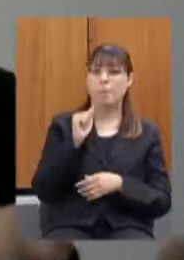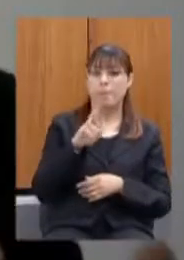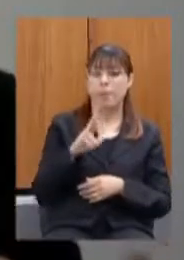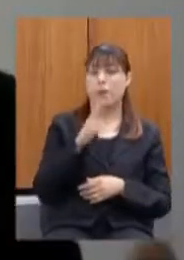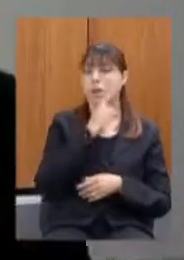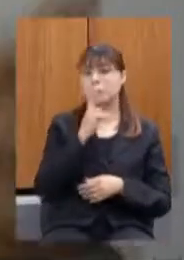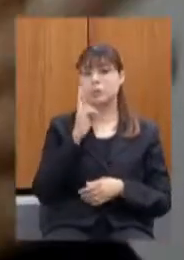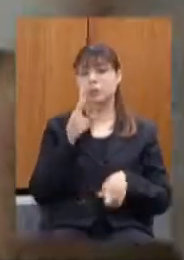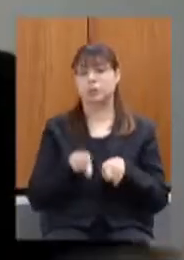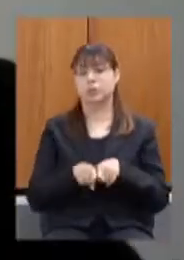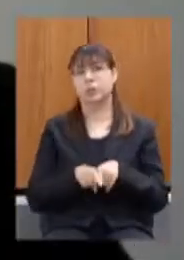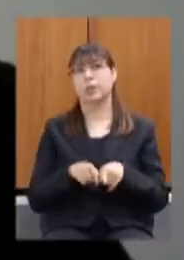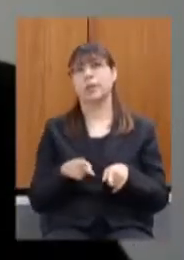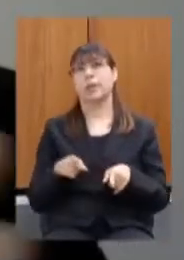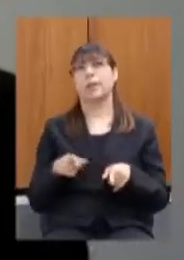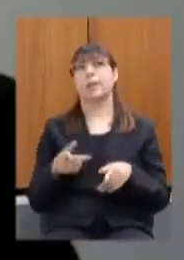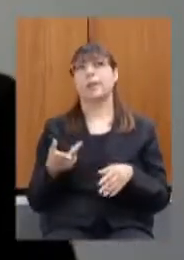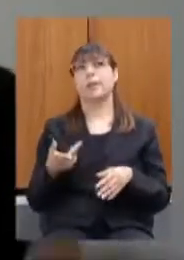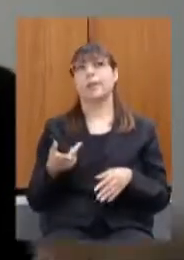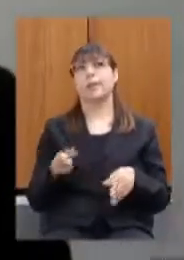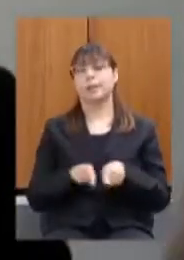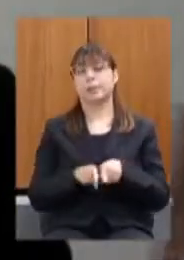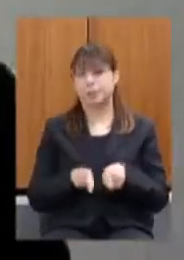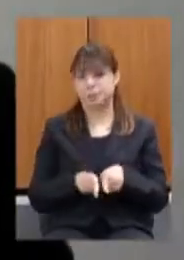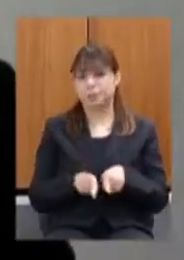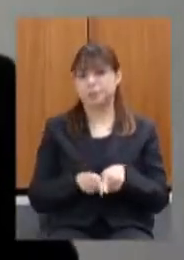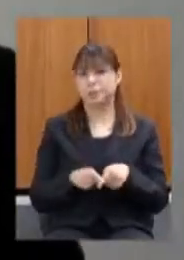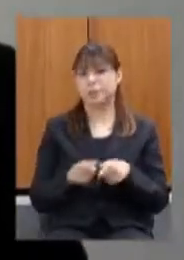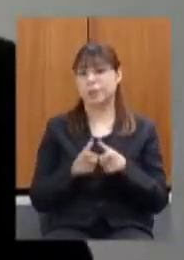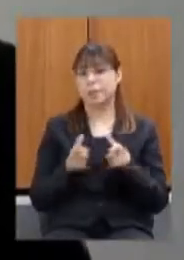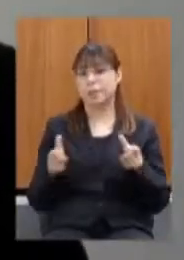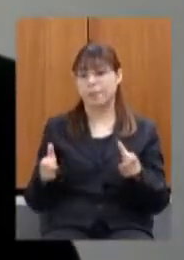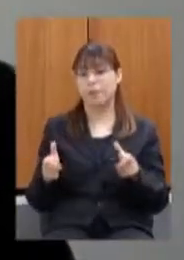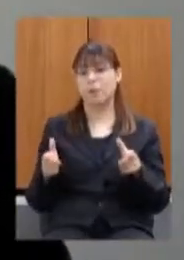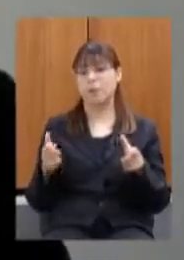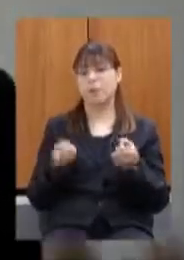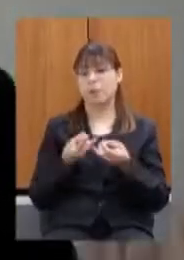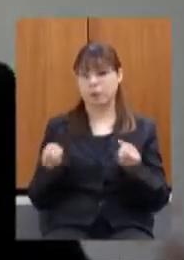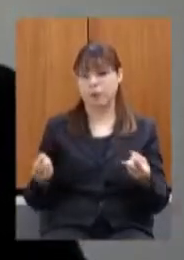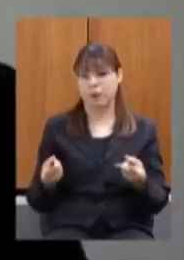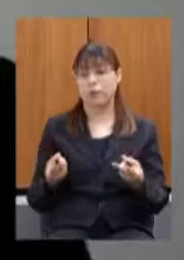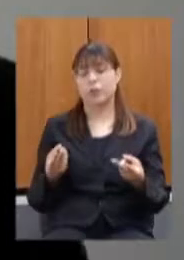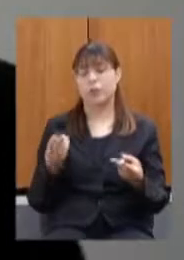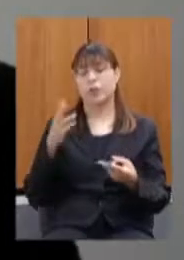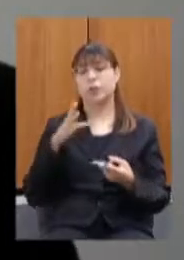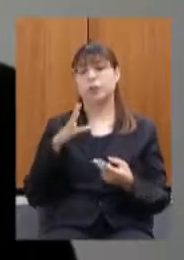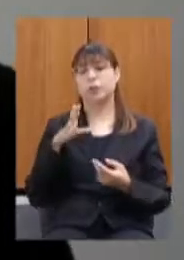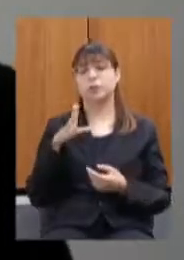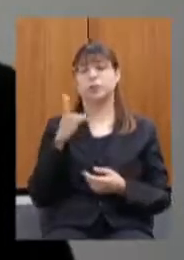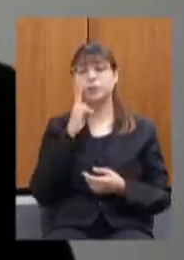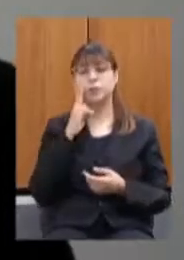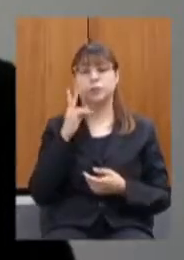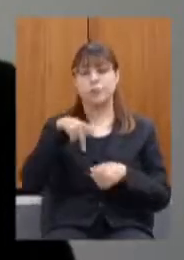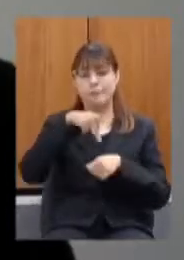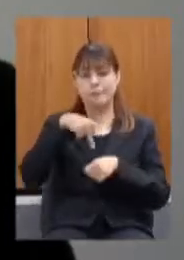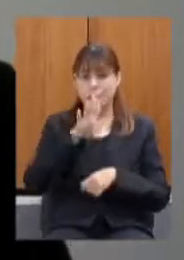vamos receber também uma grande a maior distribuidora de vinhos do país vamos receber também para discutir isso enfim estamos abertos